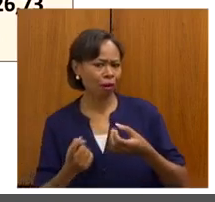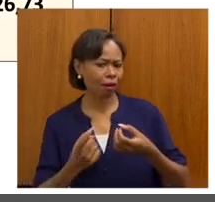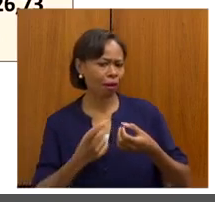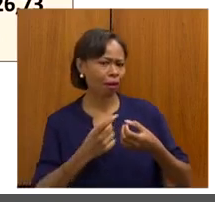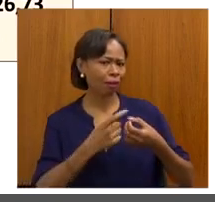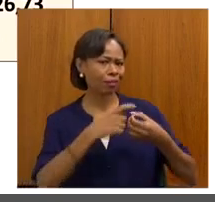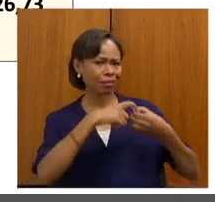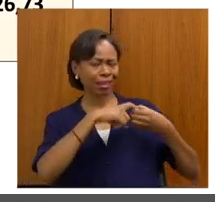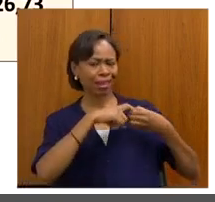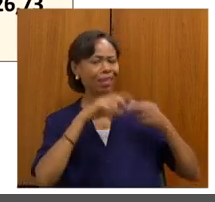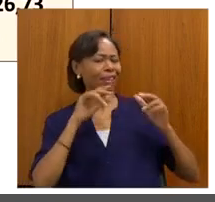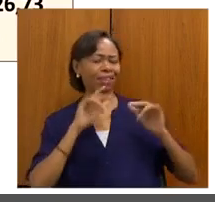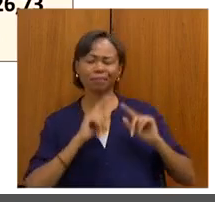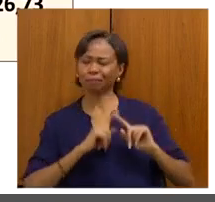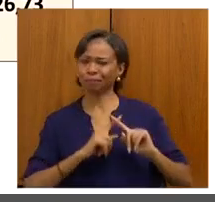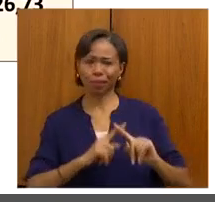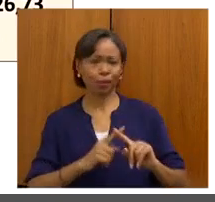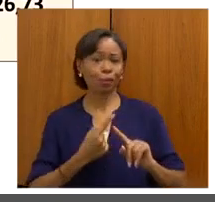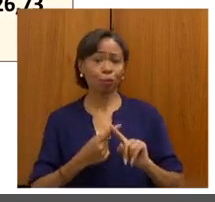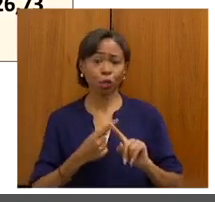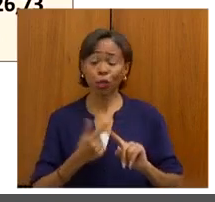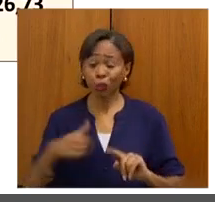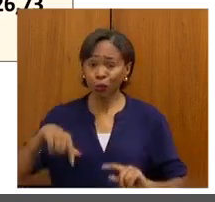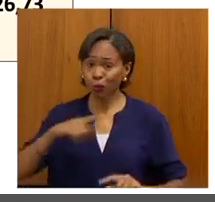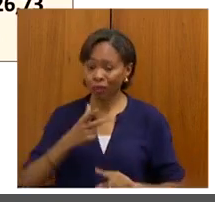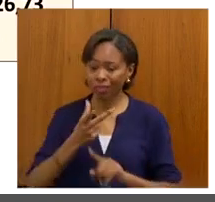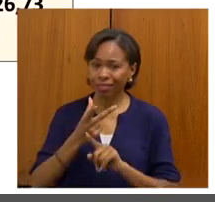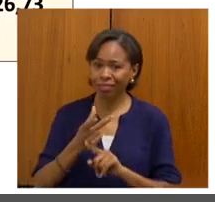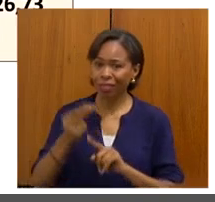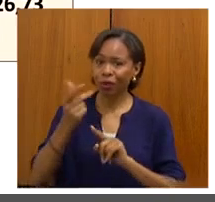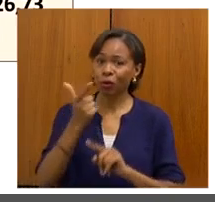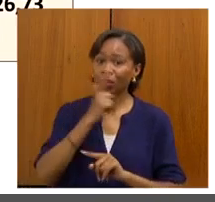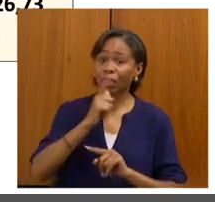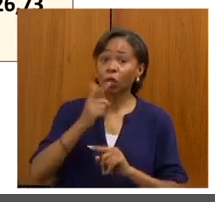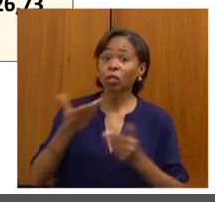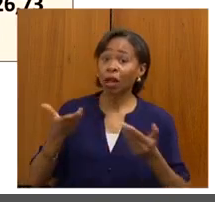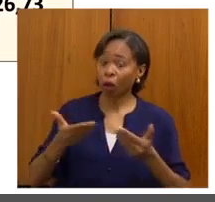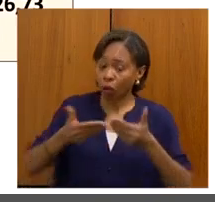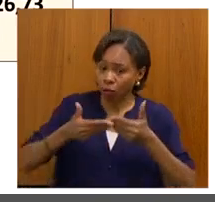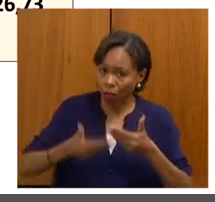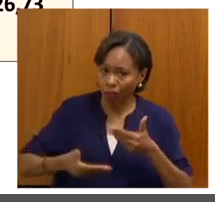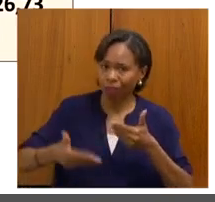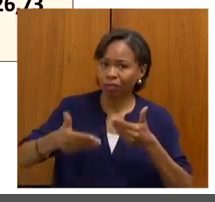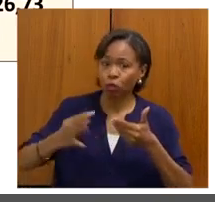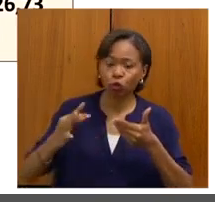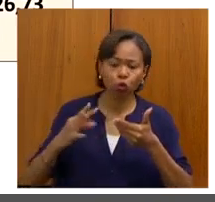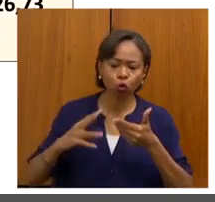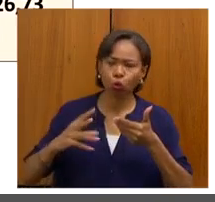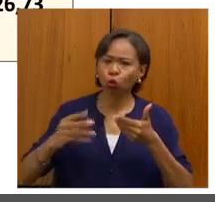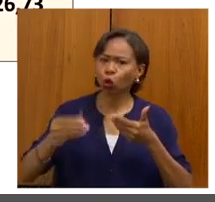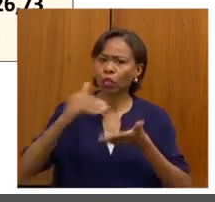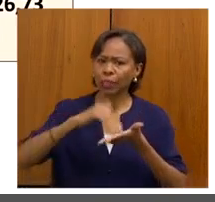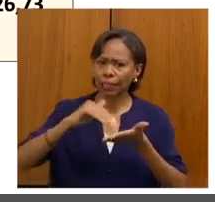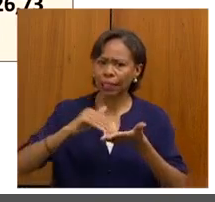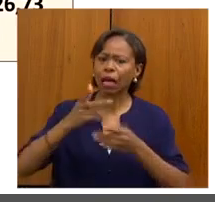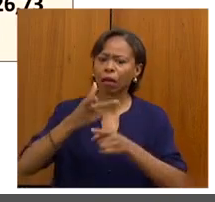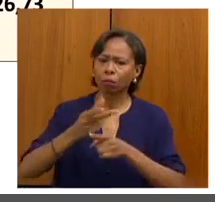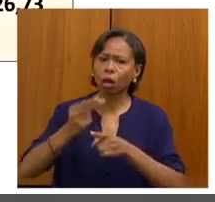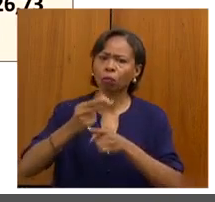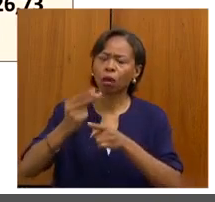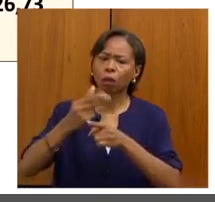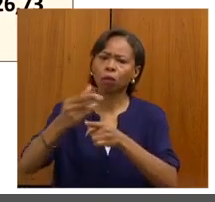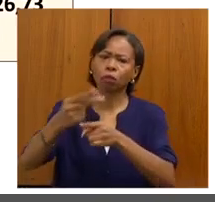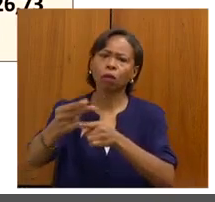se um dia nós conseguimos, significa que todos daqui para frente vão poder conseguir não só prometer